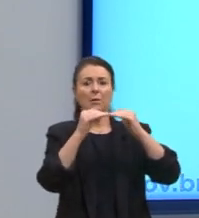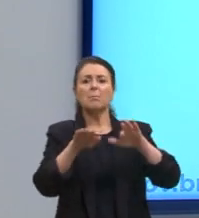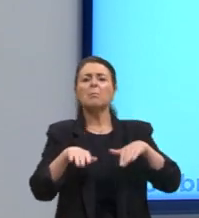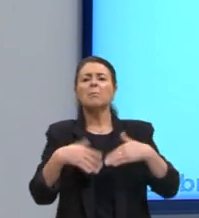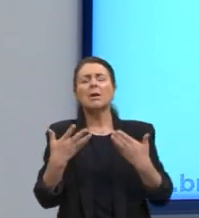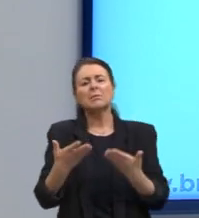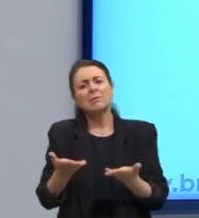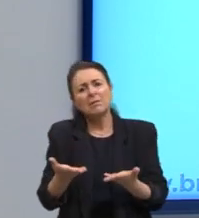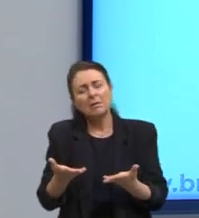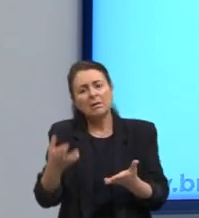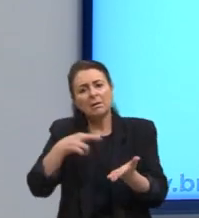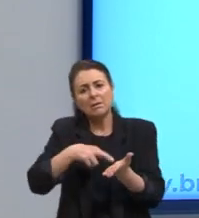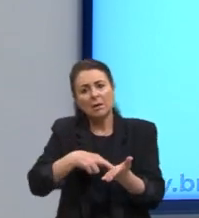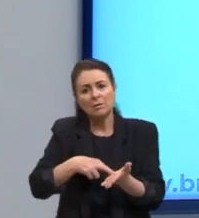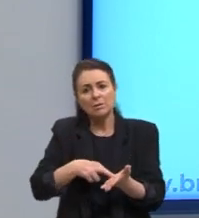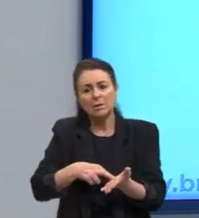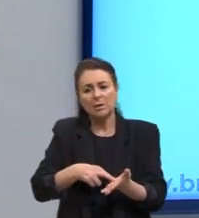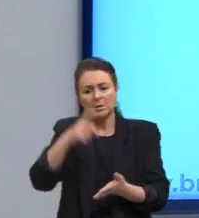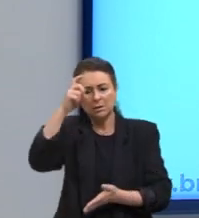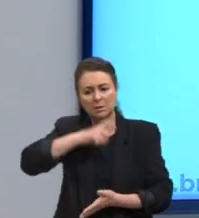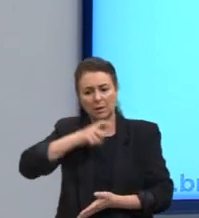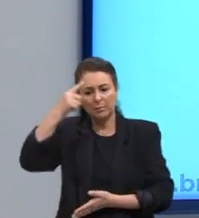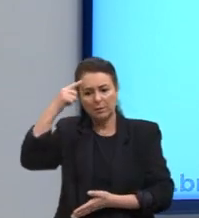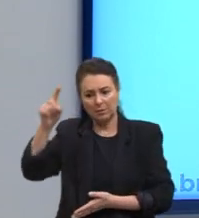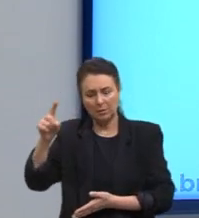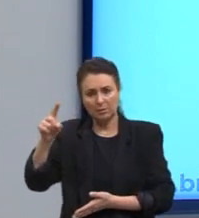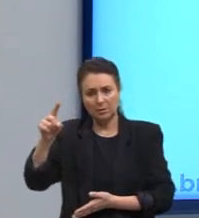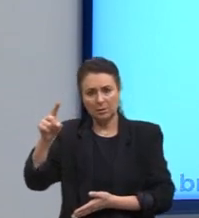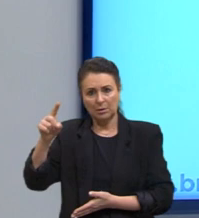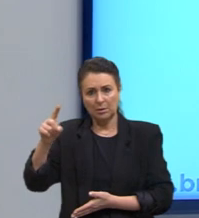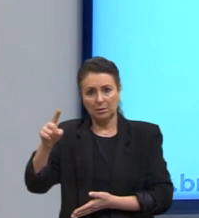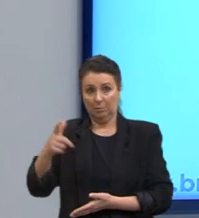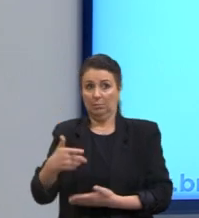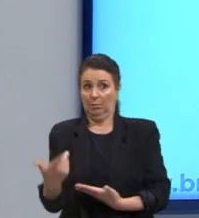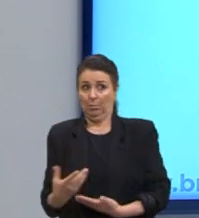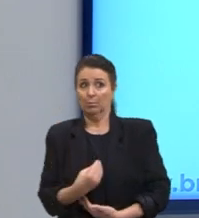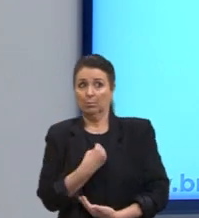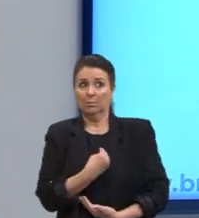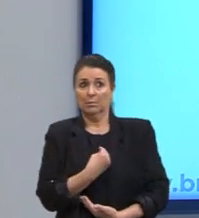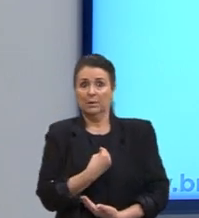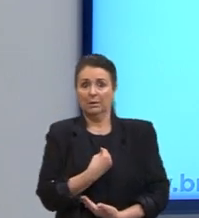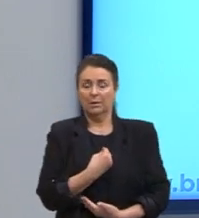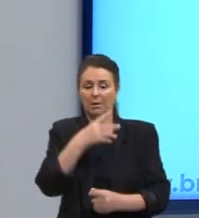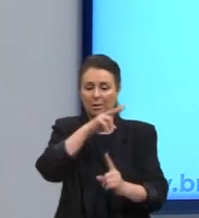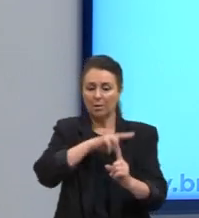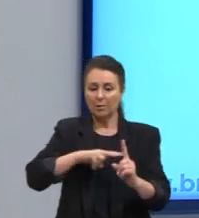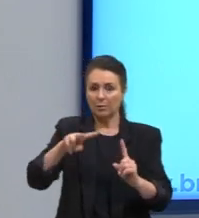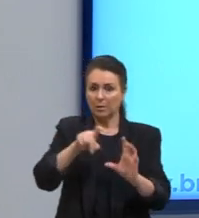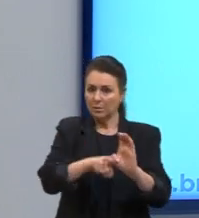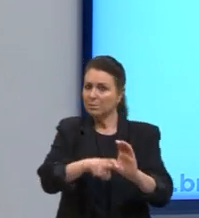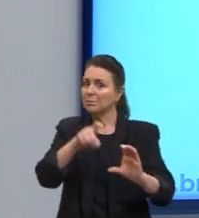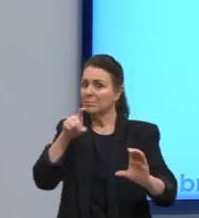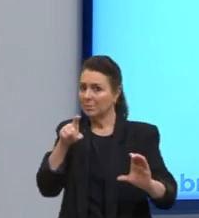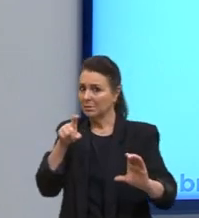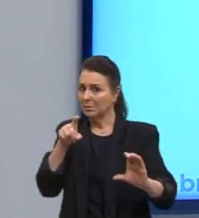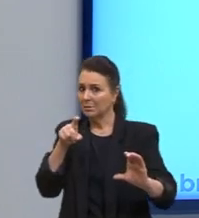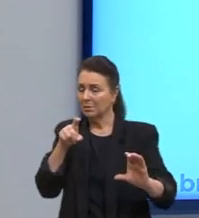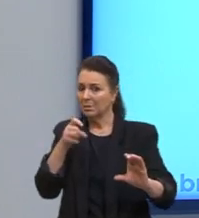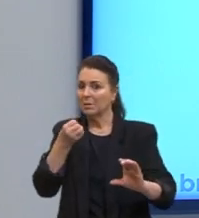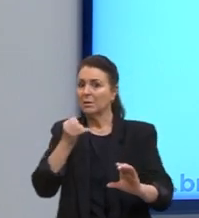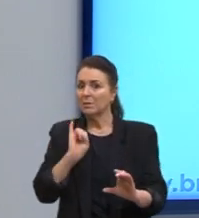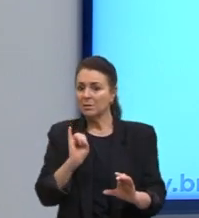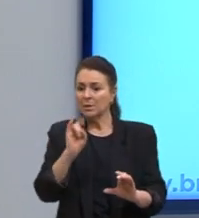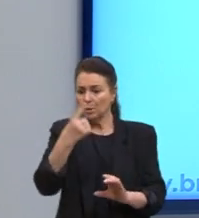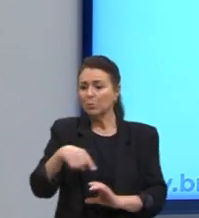esse ser pensante, eu penso, logo existo, ele tem essa perspectiva de autonomia, sem levar em conta